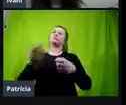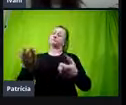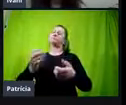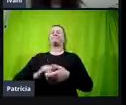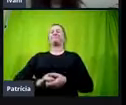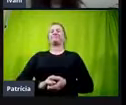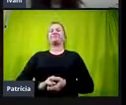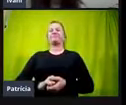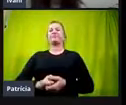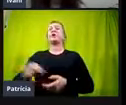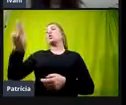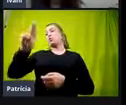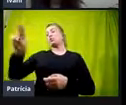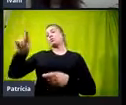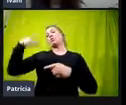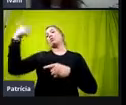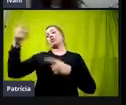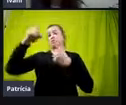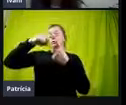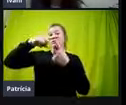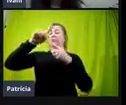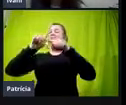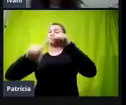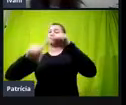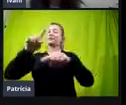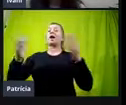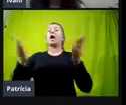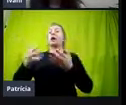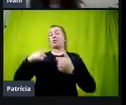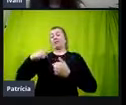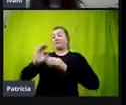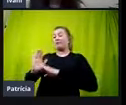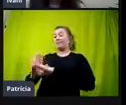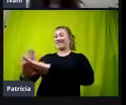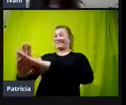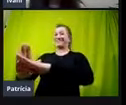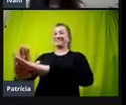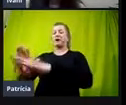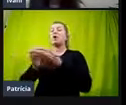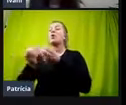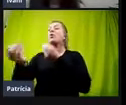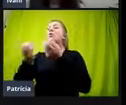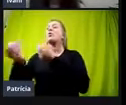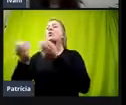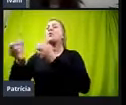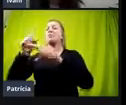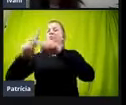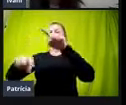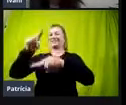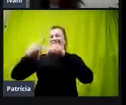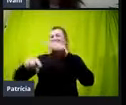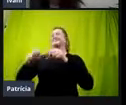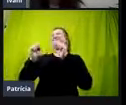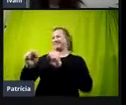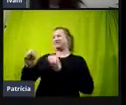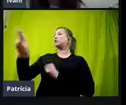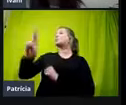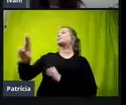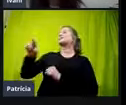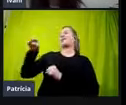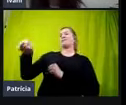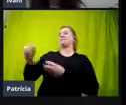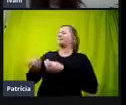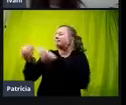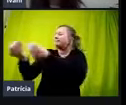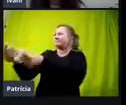e eu penso cabe a nós aí agora ajudarmos, né, a mapear quais são os recursos que poderiam e oferecer